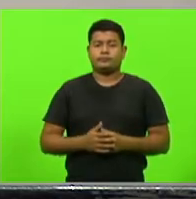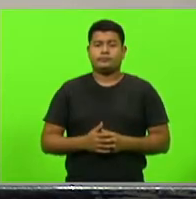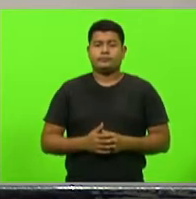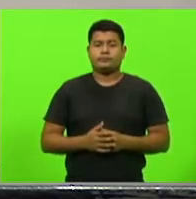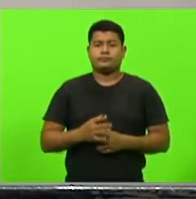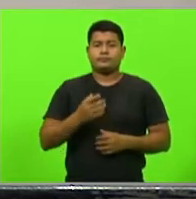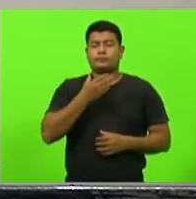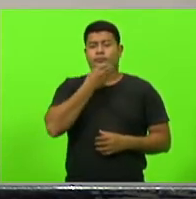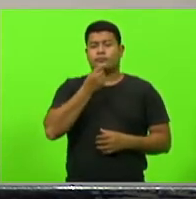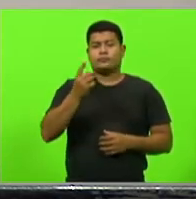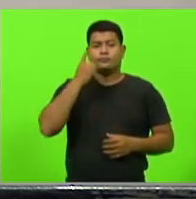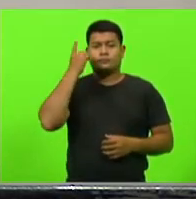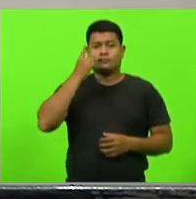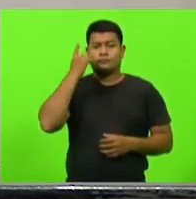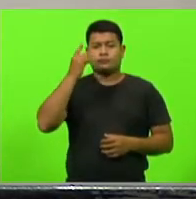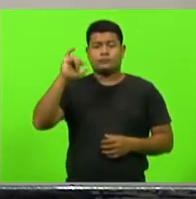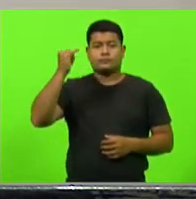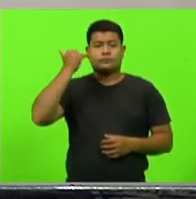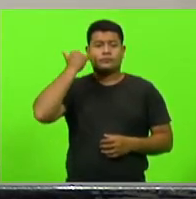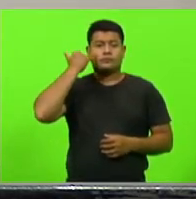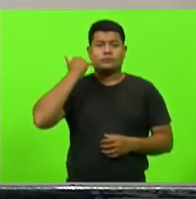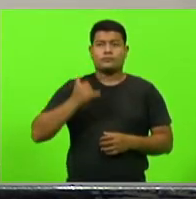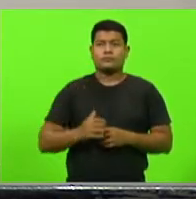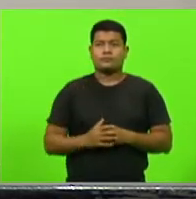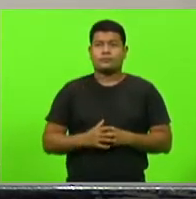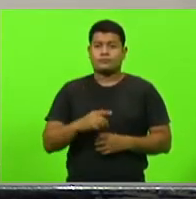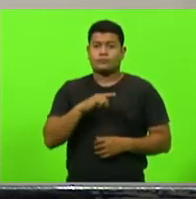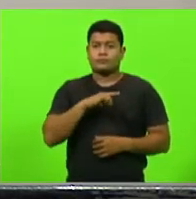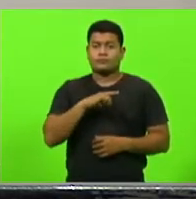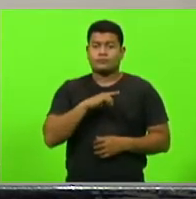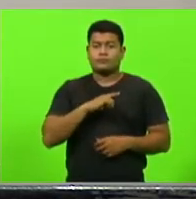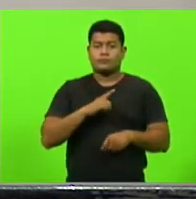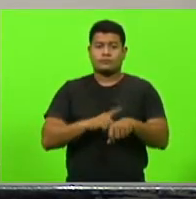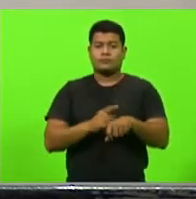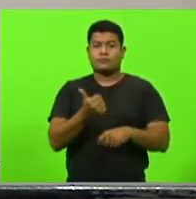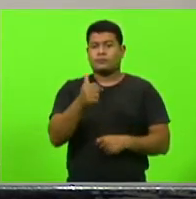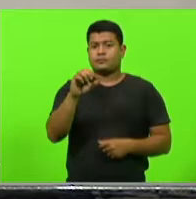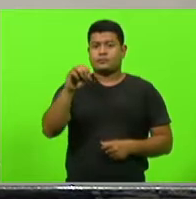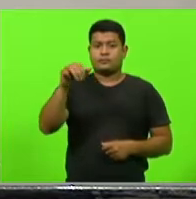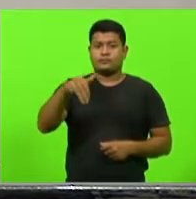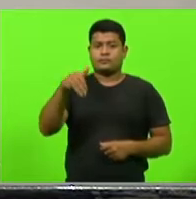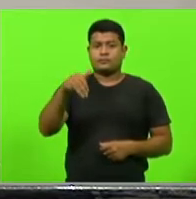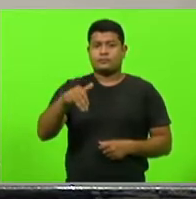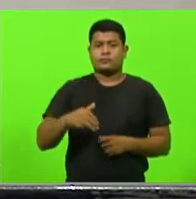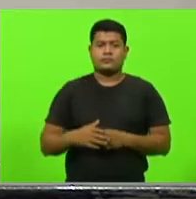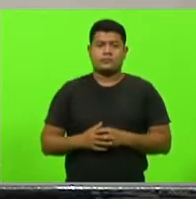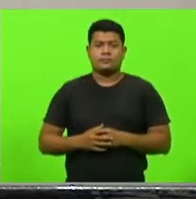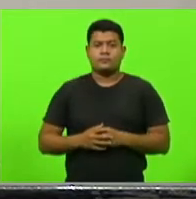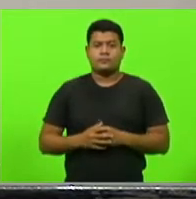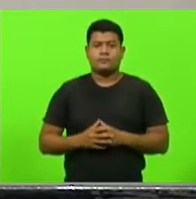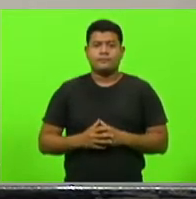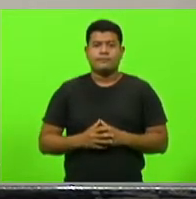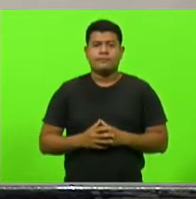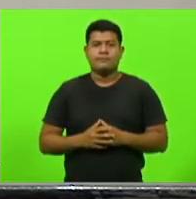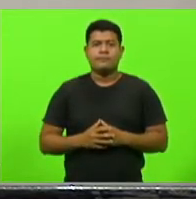deputado Gessé Lopes. Vossa Excelência, tenho tempo de até dez minutos. Obrigado,